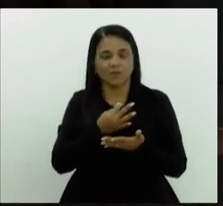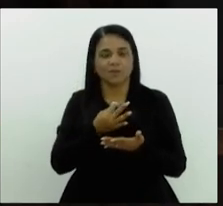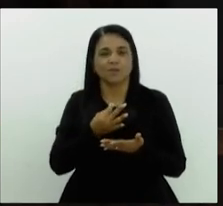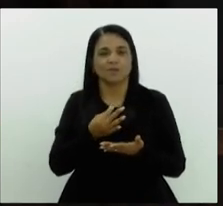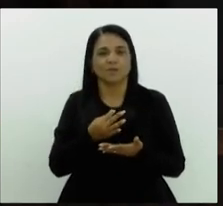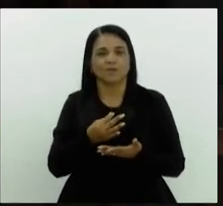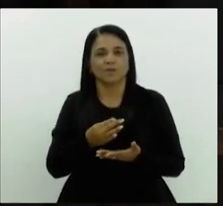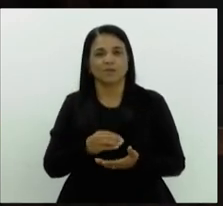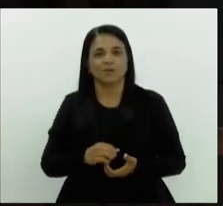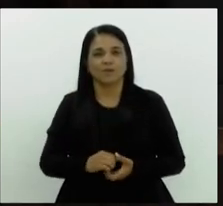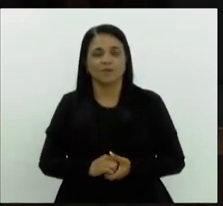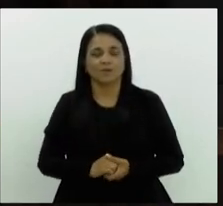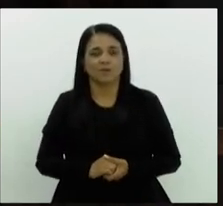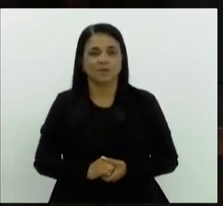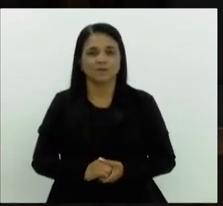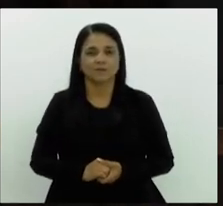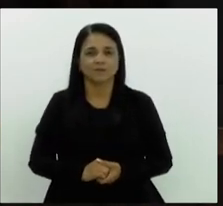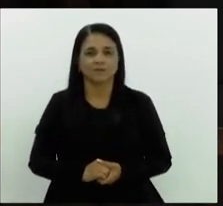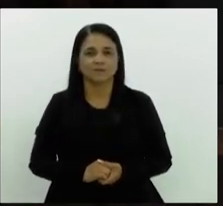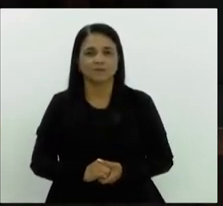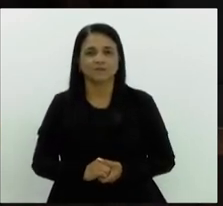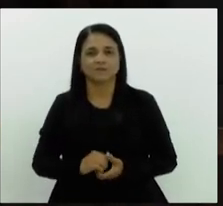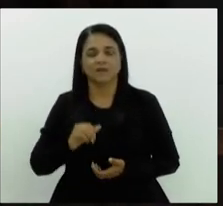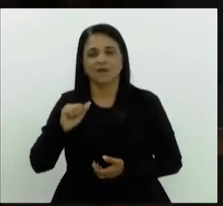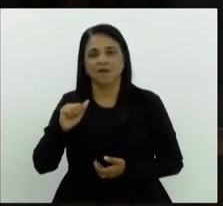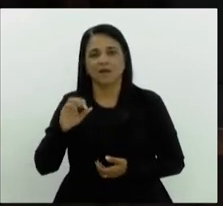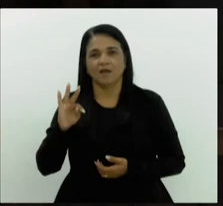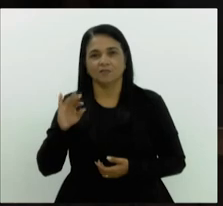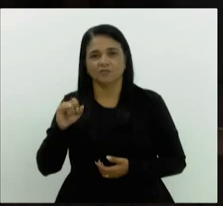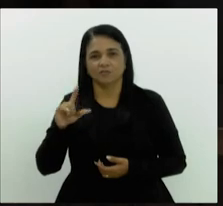deputado Atila Nunes.